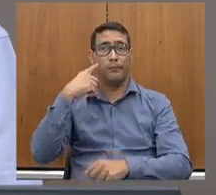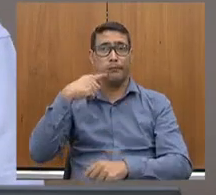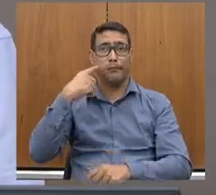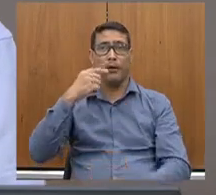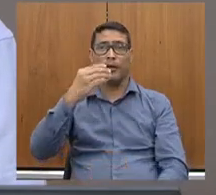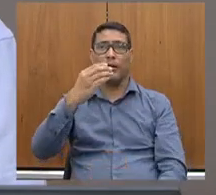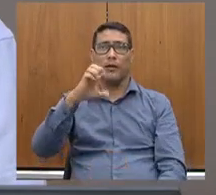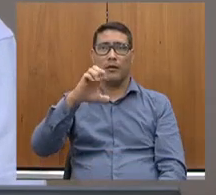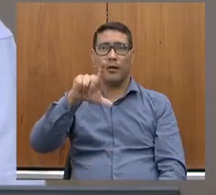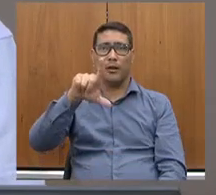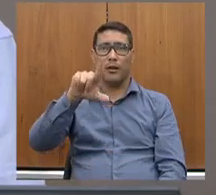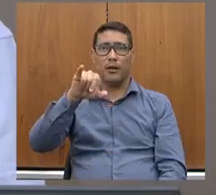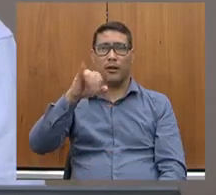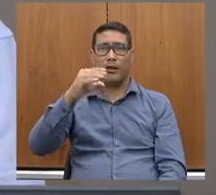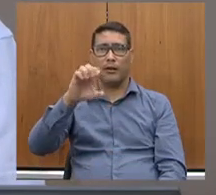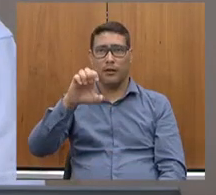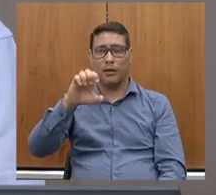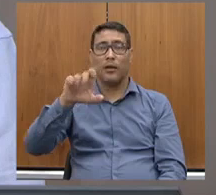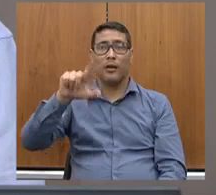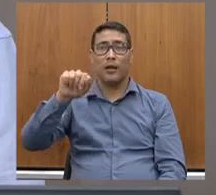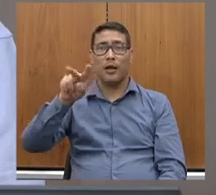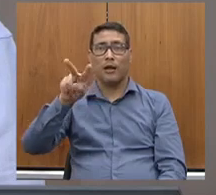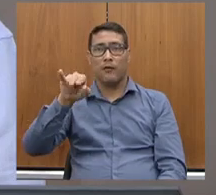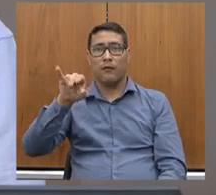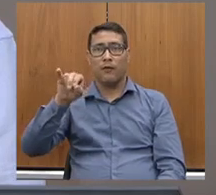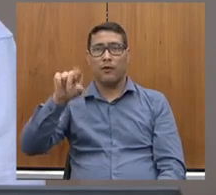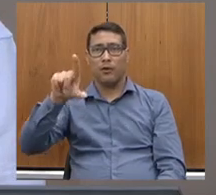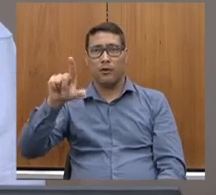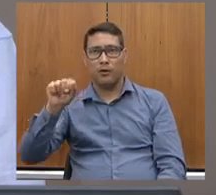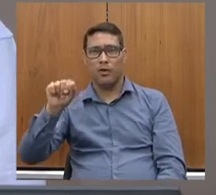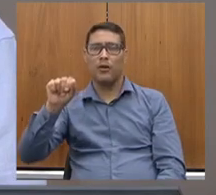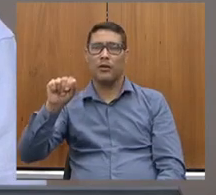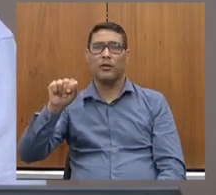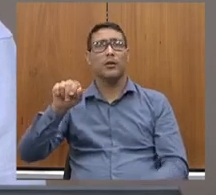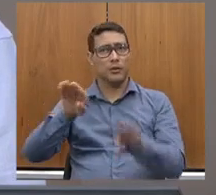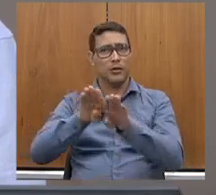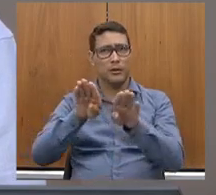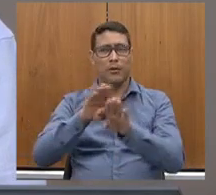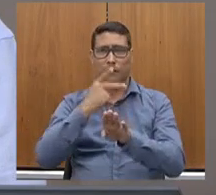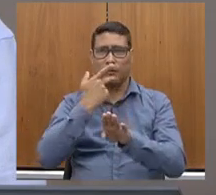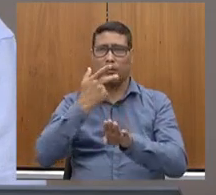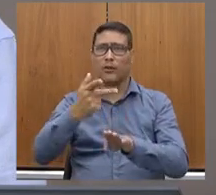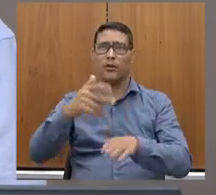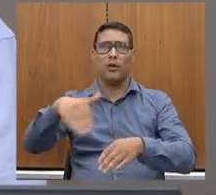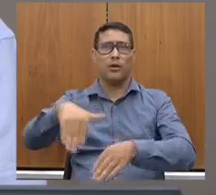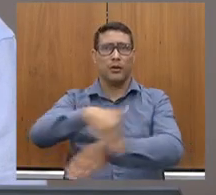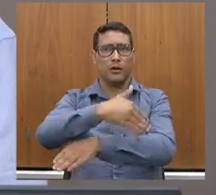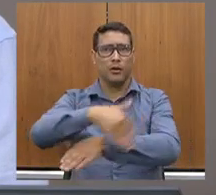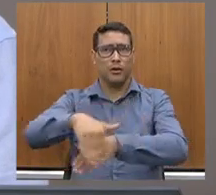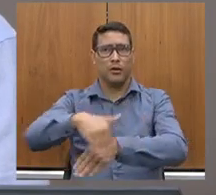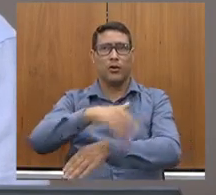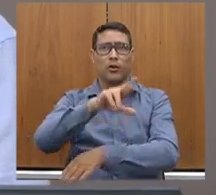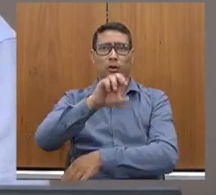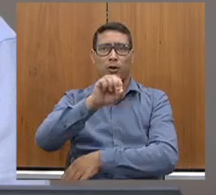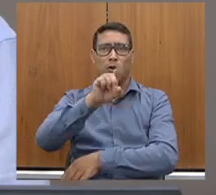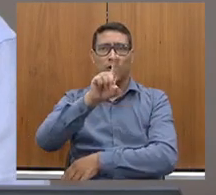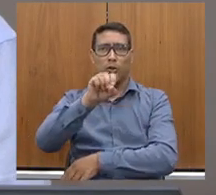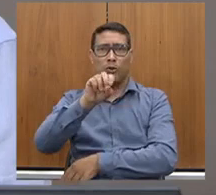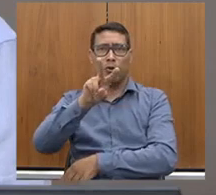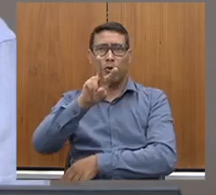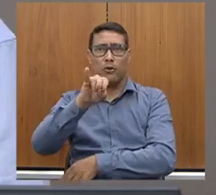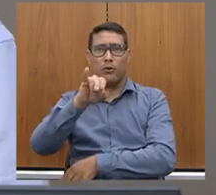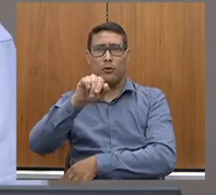que também, falando aqui das nossas rodovias, eu me lembro que sempre com esse jeito